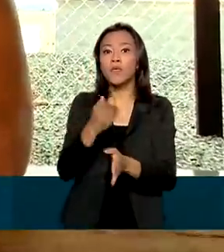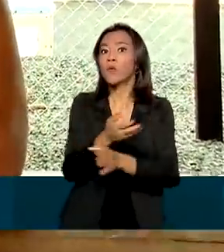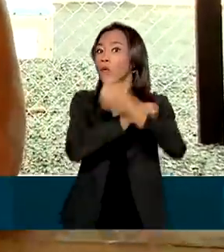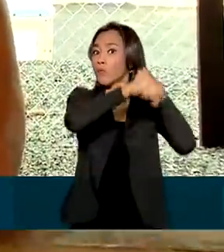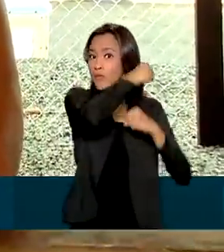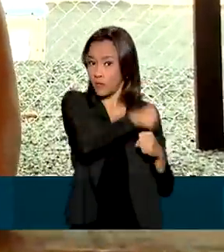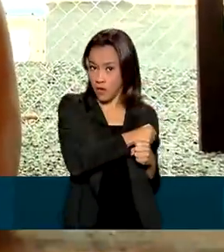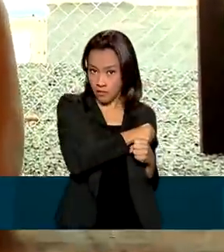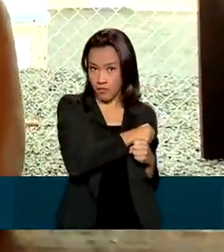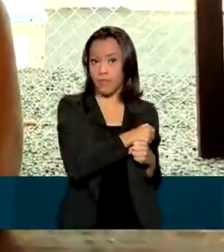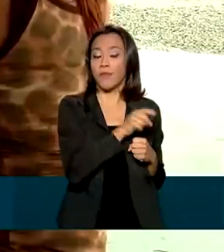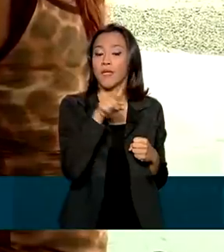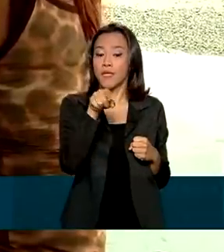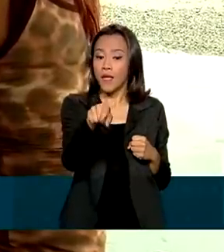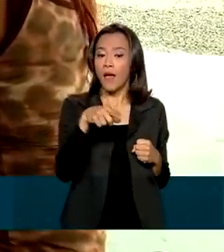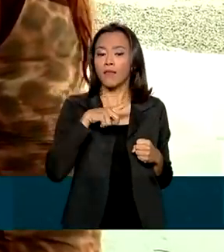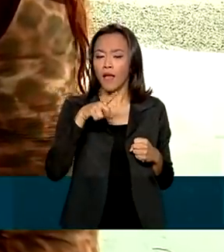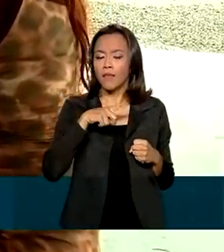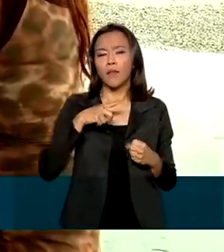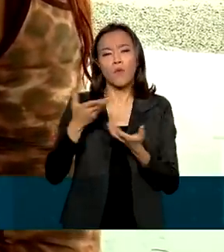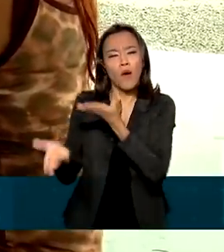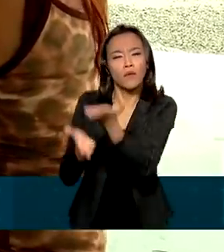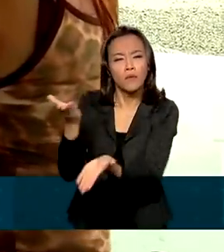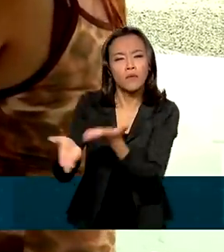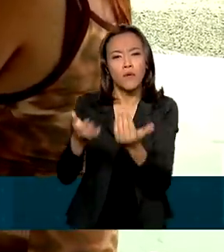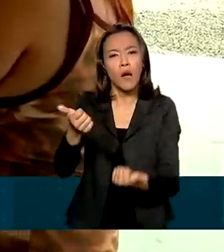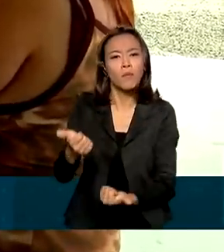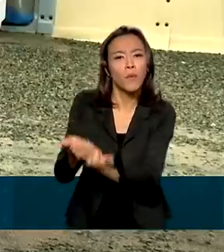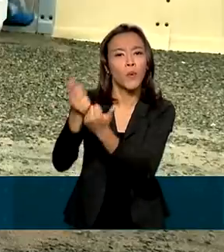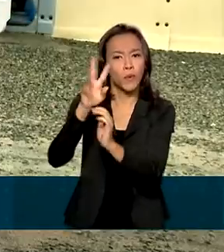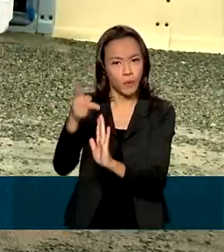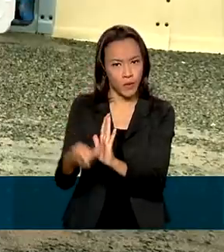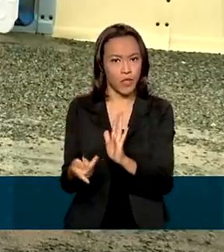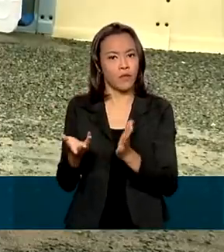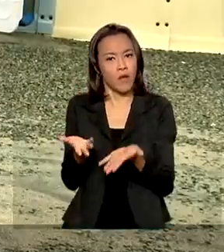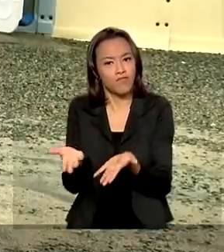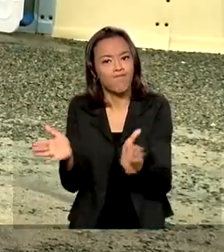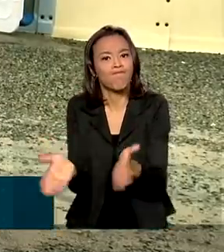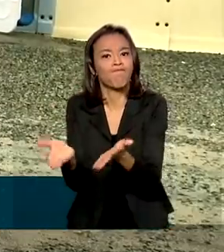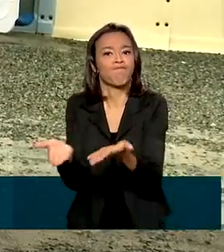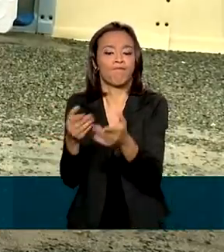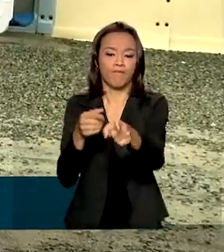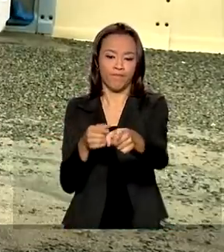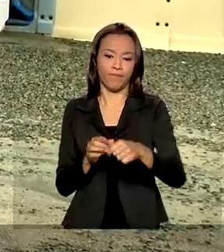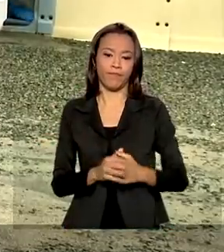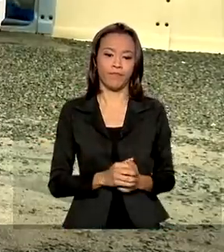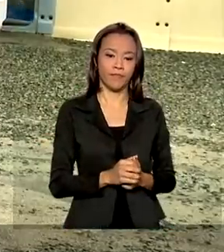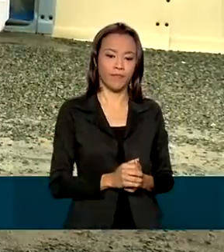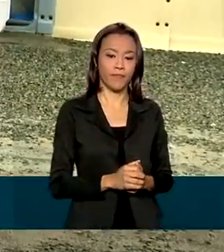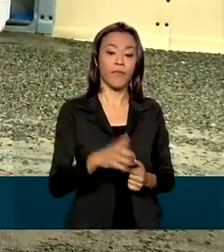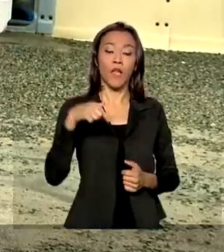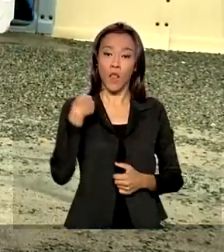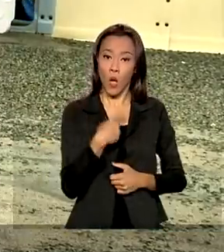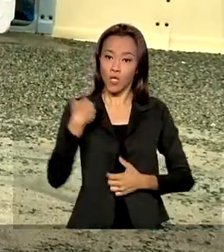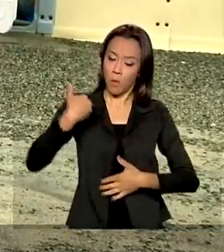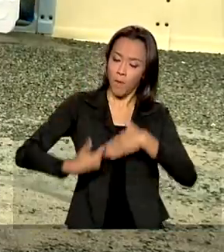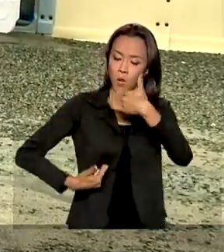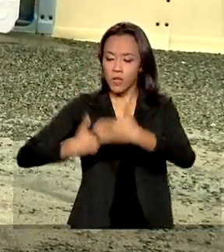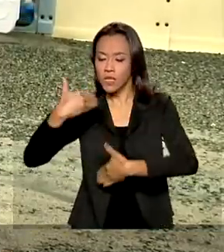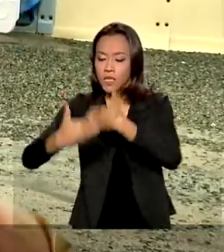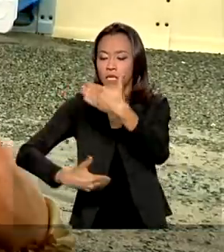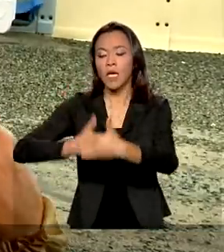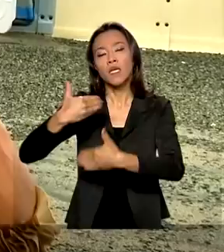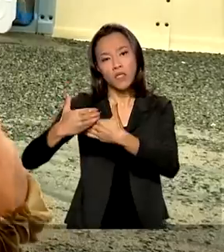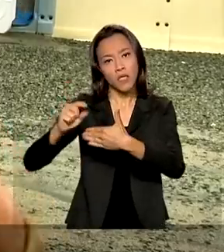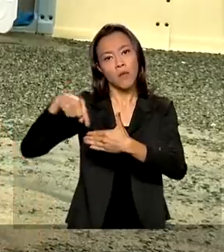passado e está recebendo todos os atendimentos do projeto. Já estamos em um processo de interiorização,